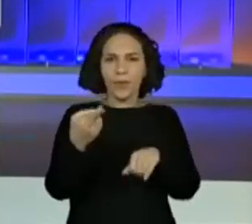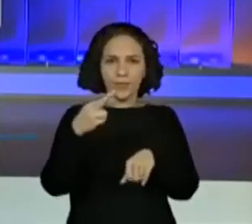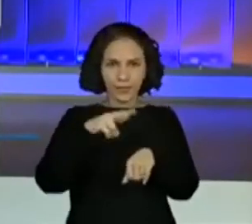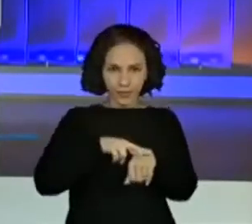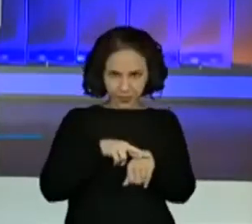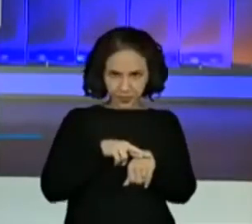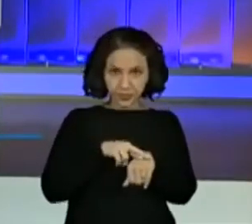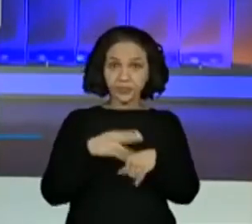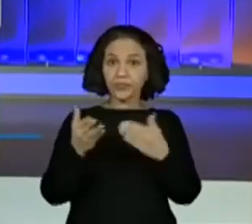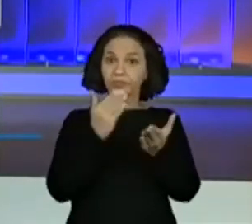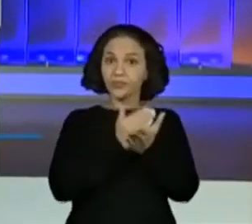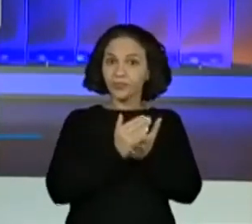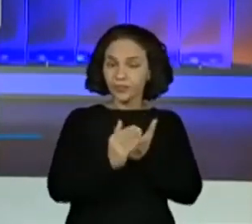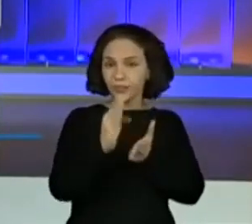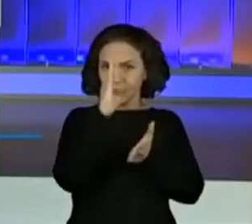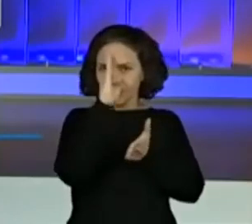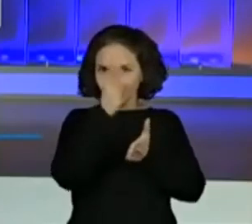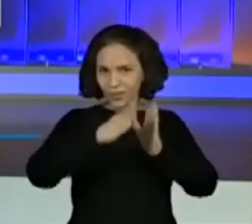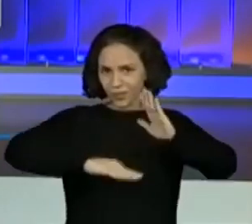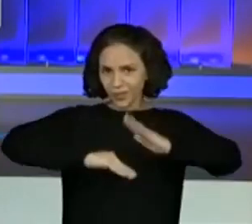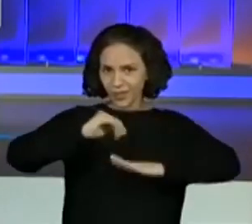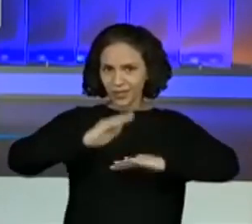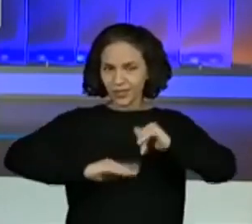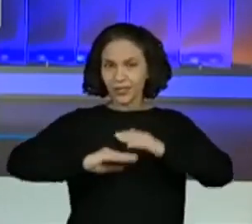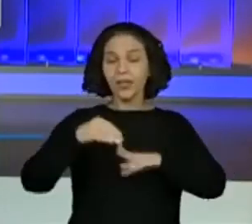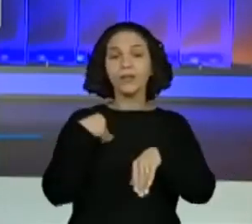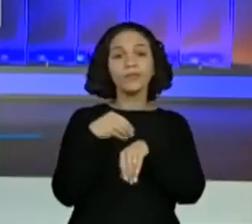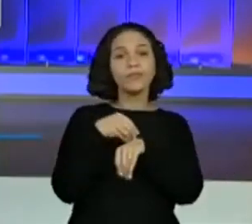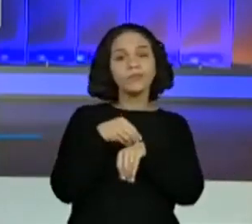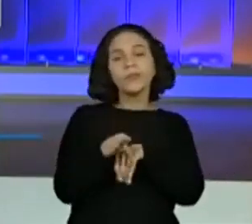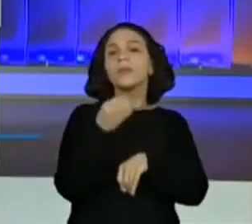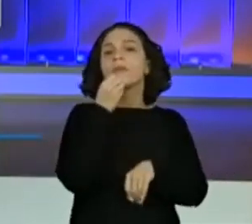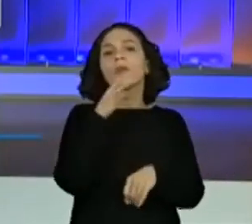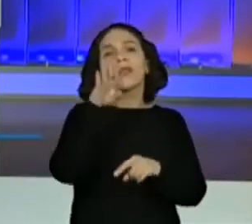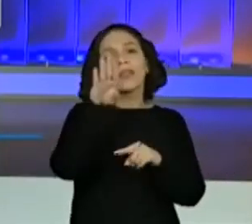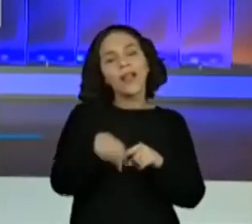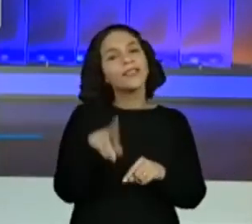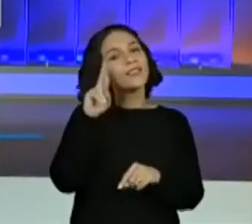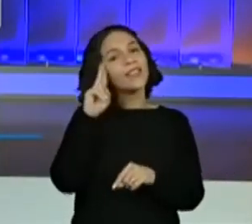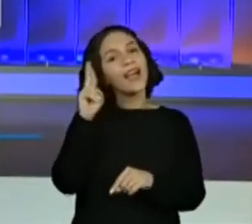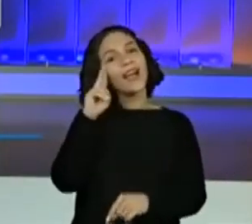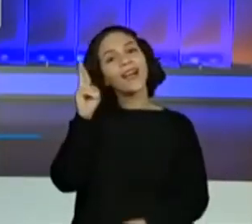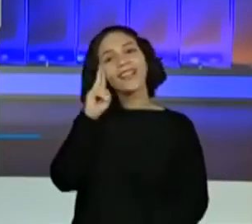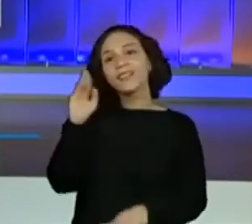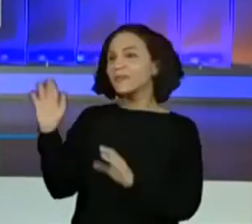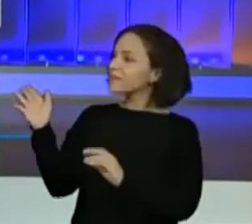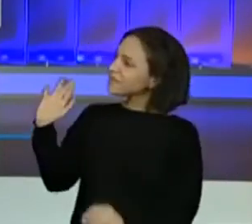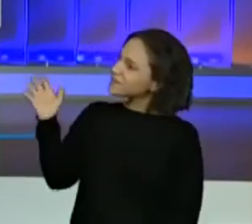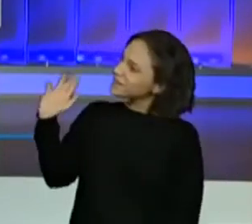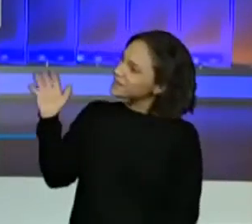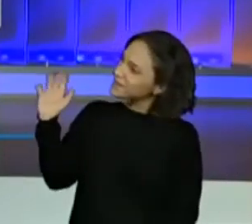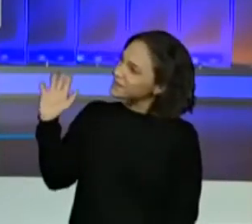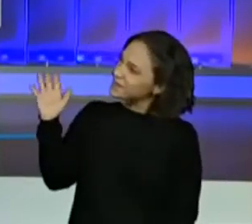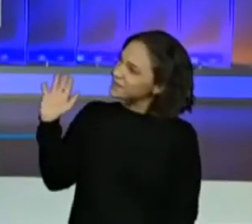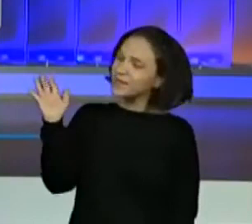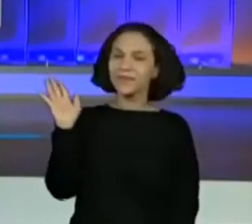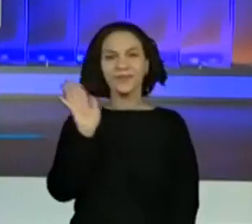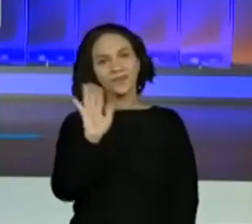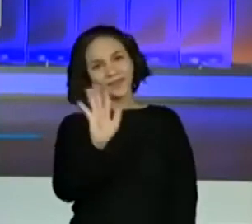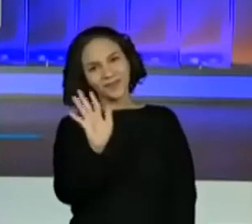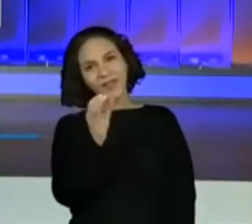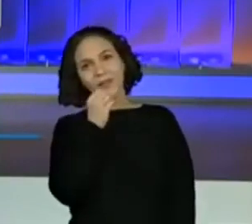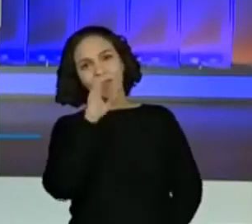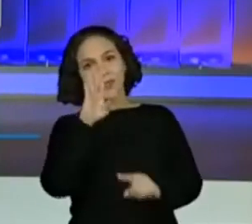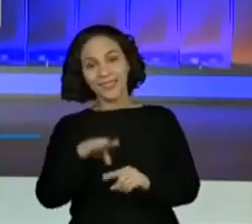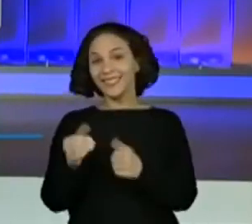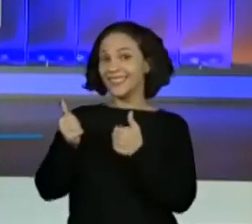que a gente comece, a mão na massa, quero dizer uma boa tarde à Raíssa. Olá, Raíssa. Boa tarde,